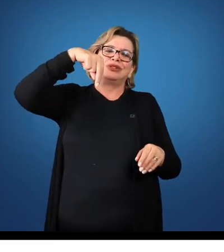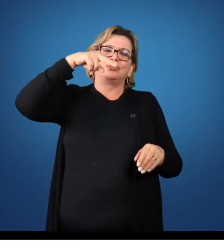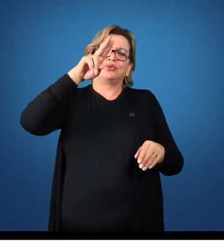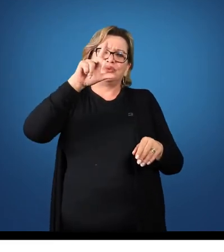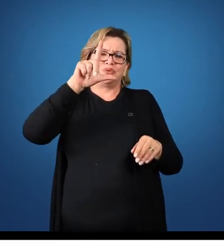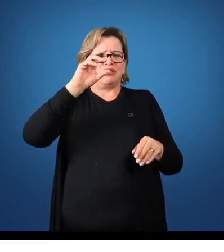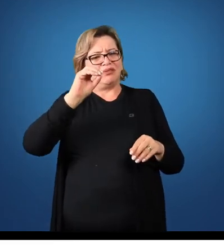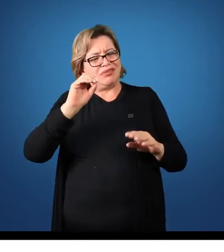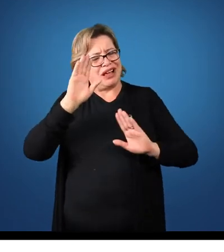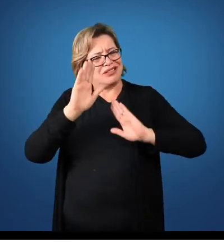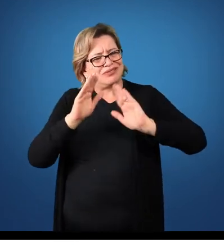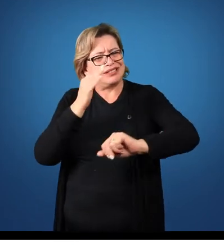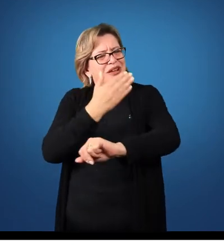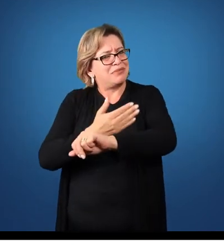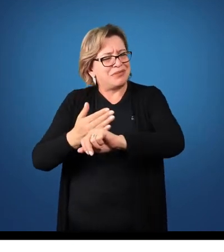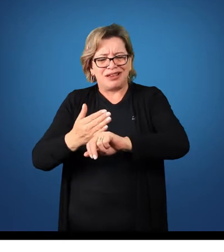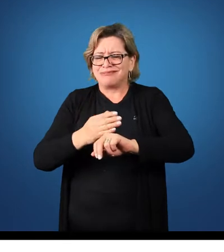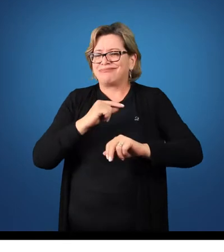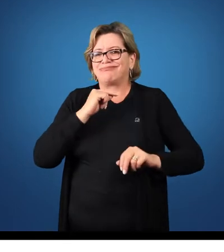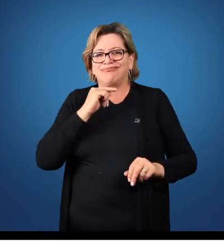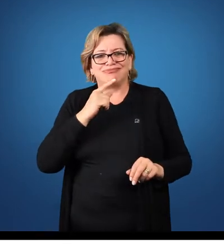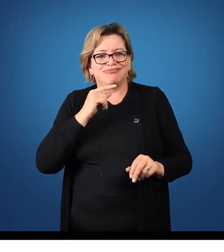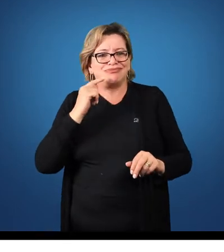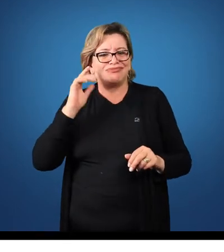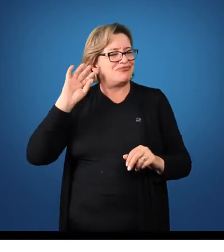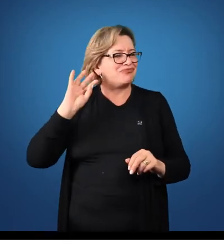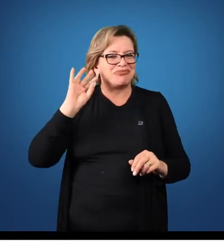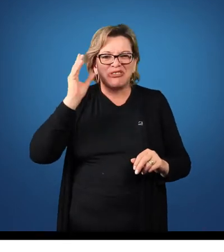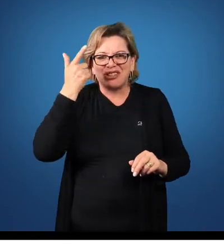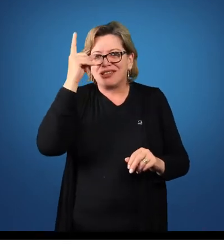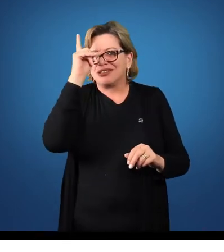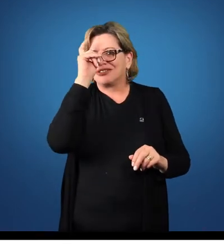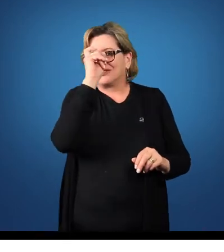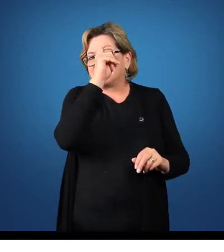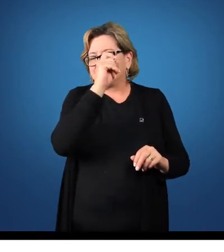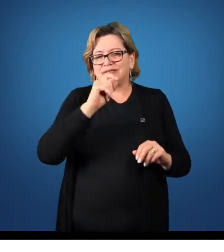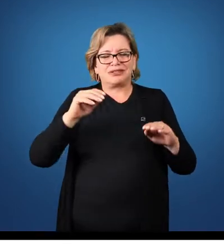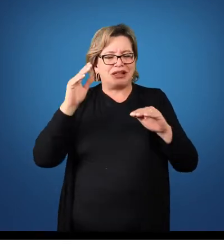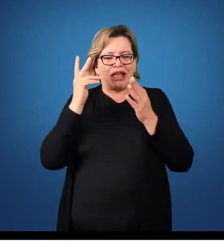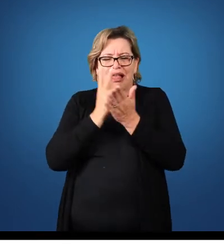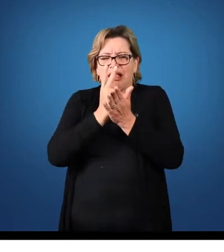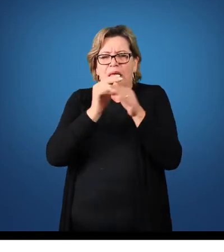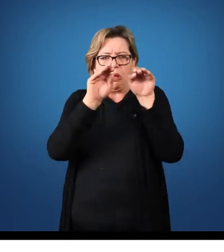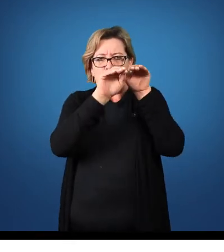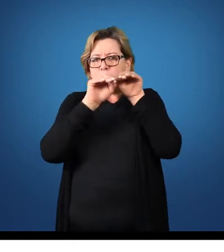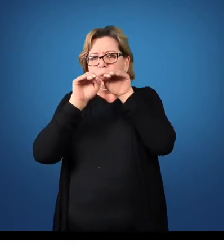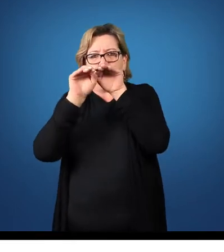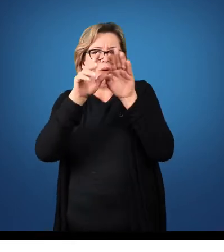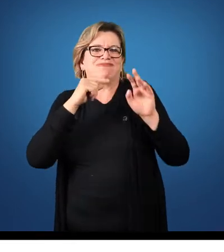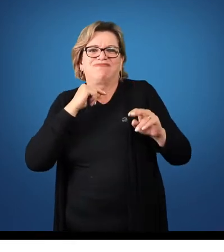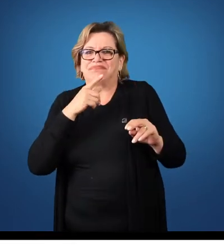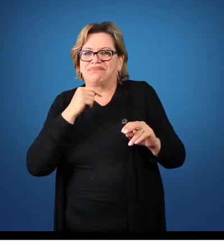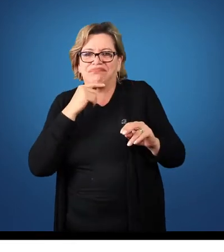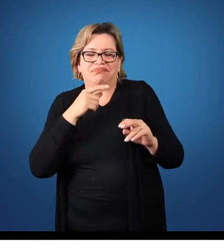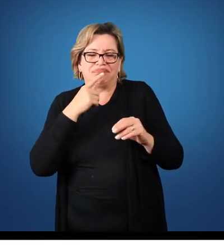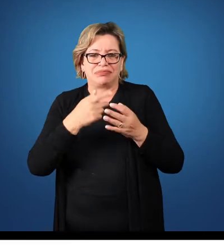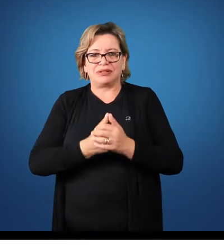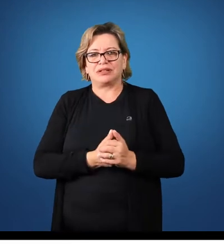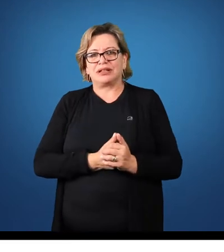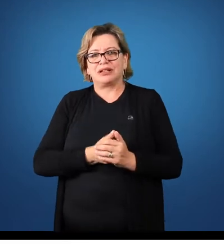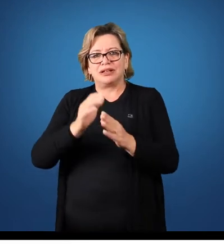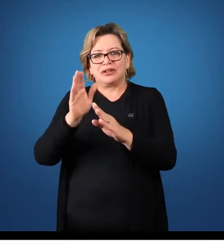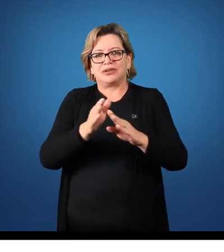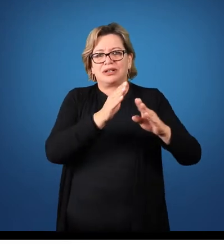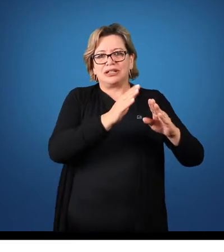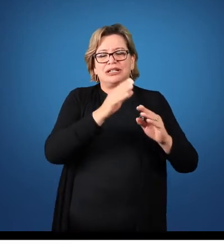prática isso dificilmente será alcançado uma igualdade absoluta nesses valores. Já